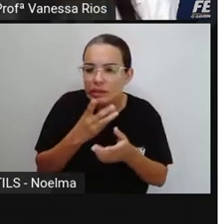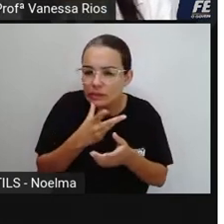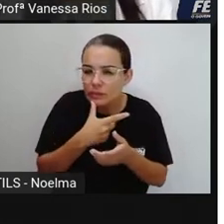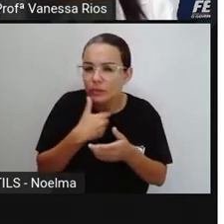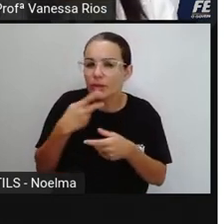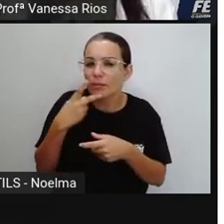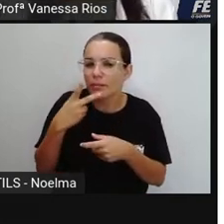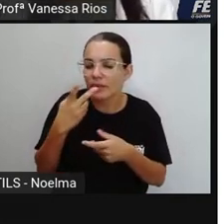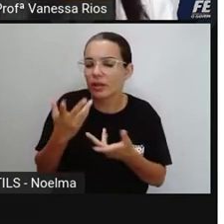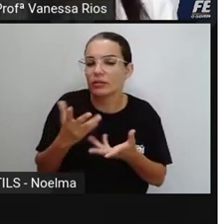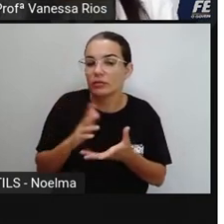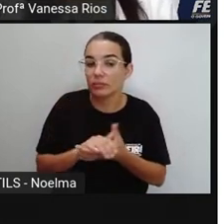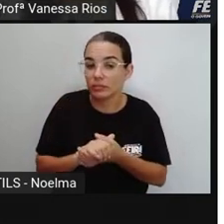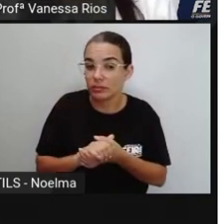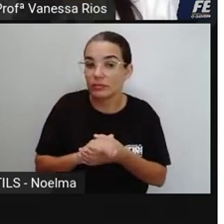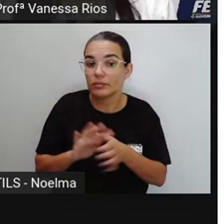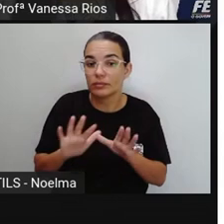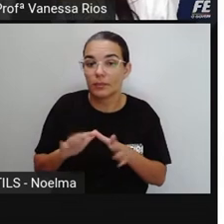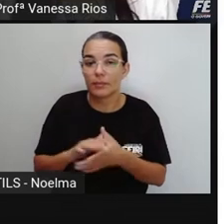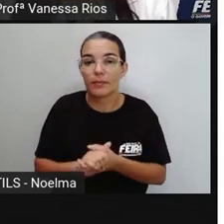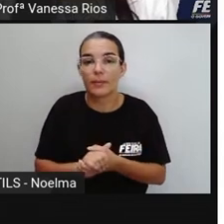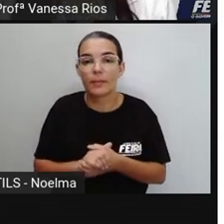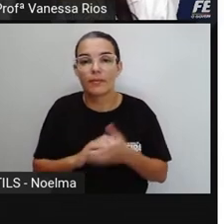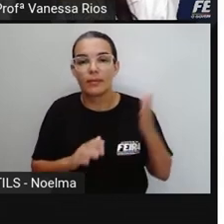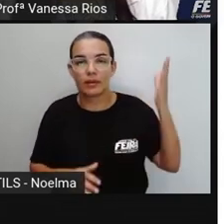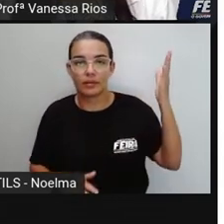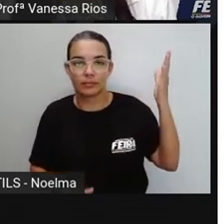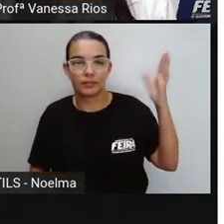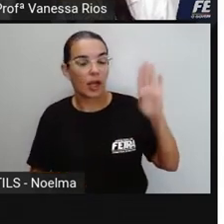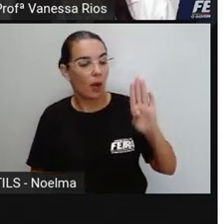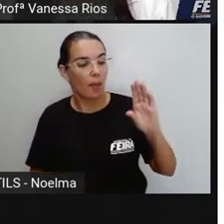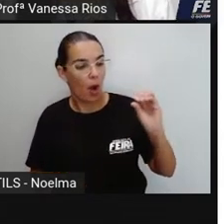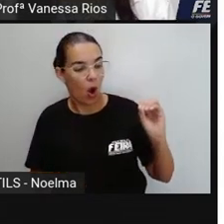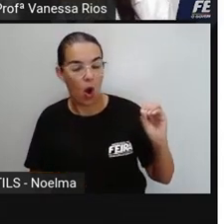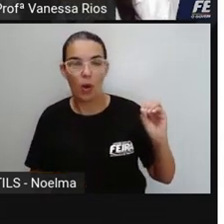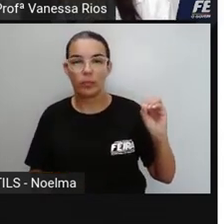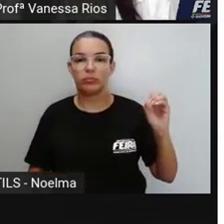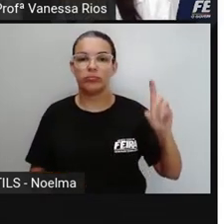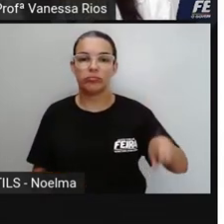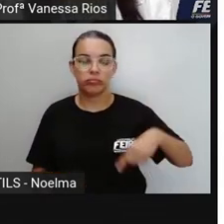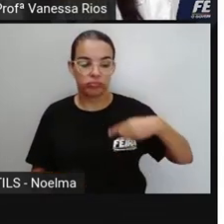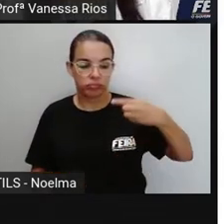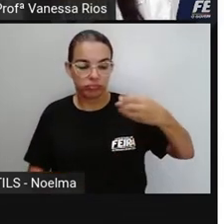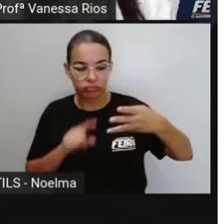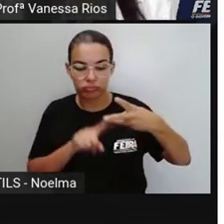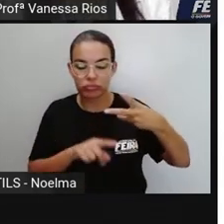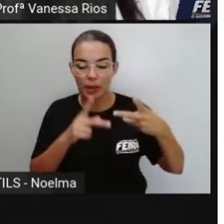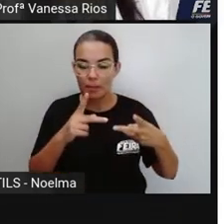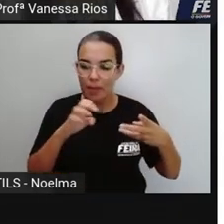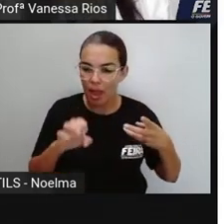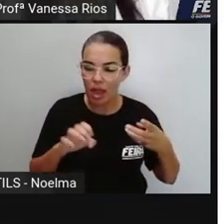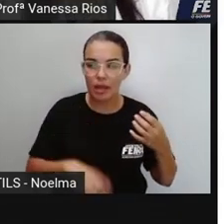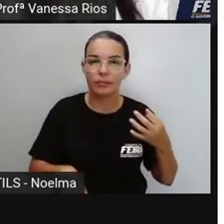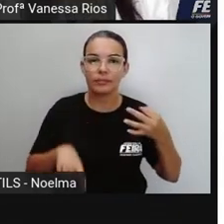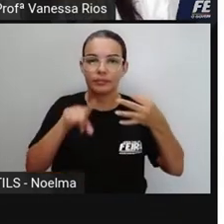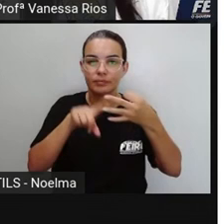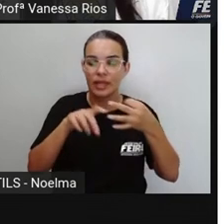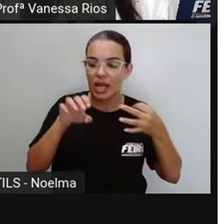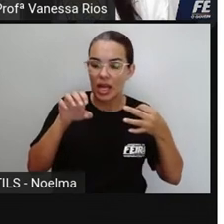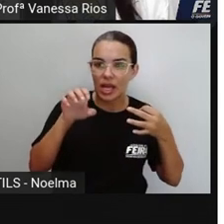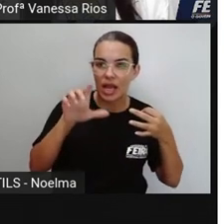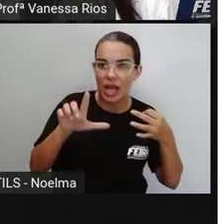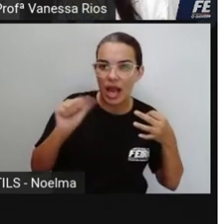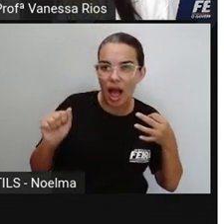em cada palavra. Em abóbora, a sílaba tônica é o bó. Em pêssego, pê. Em lâmina, o lá.